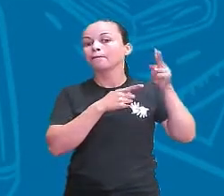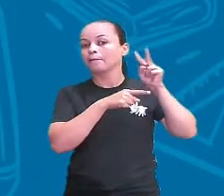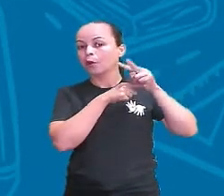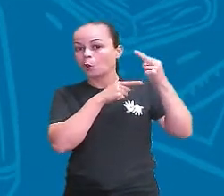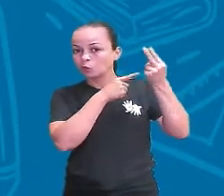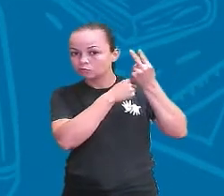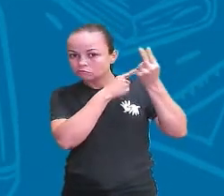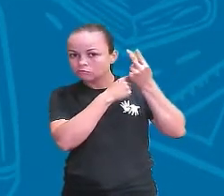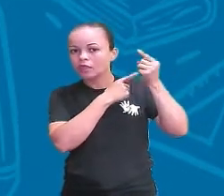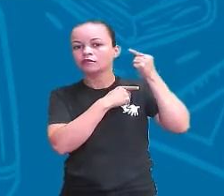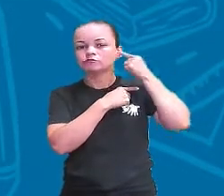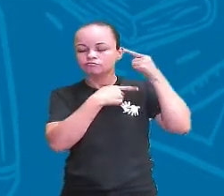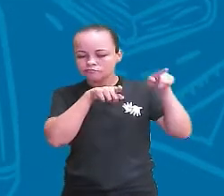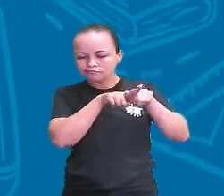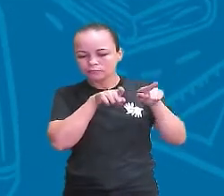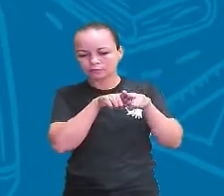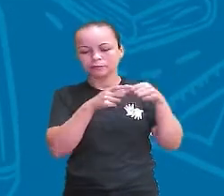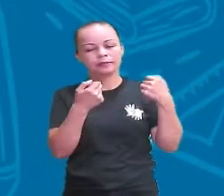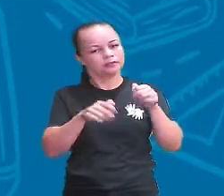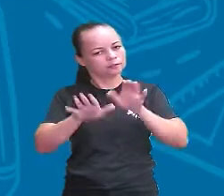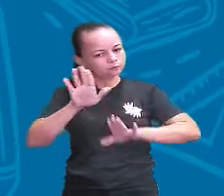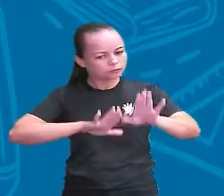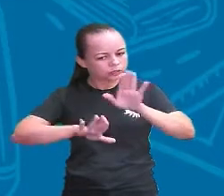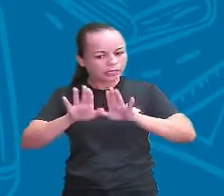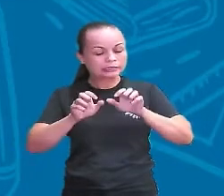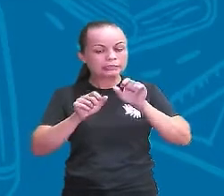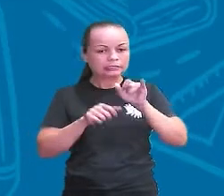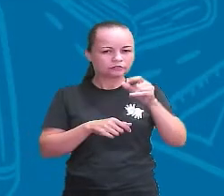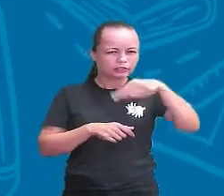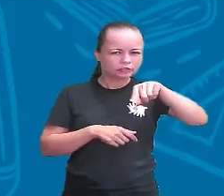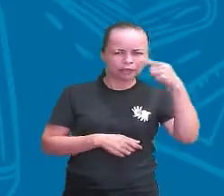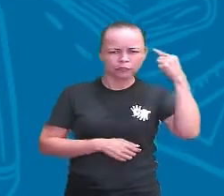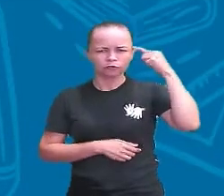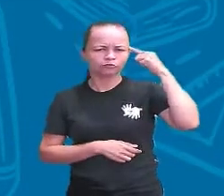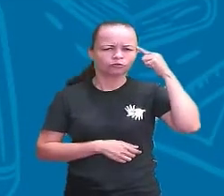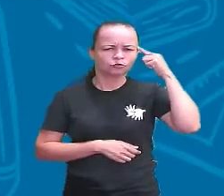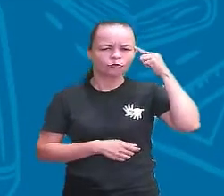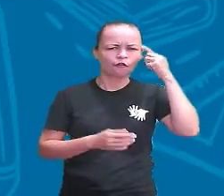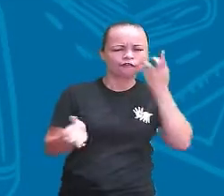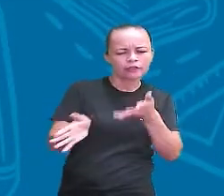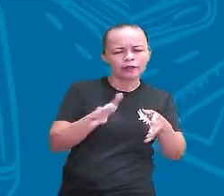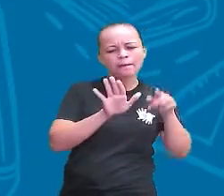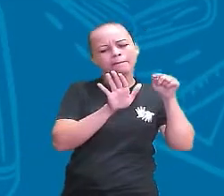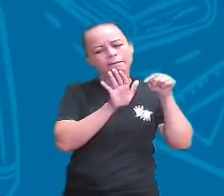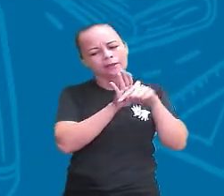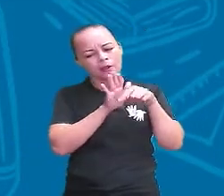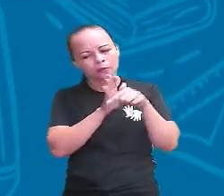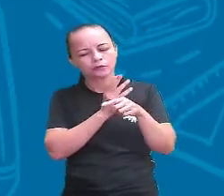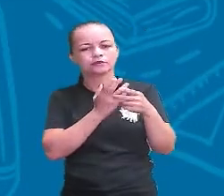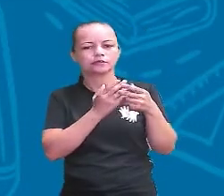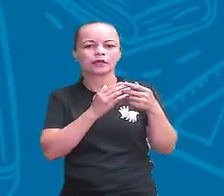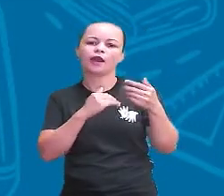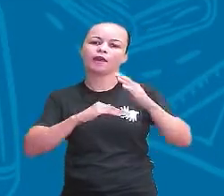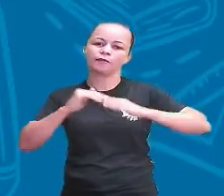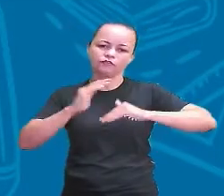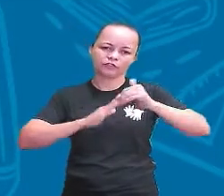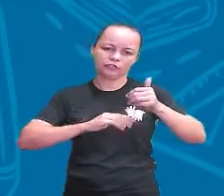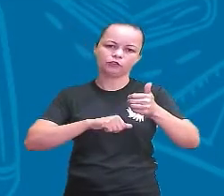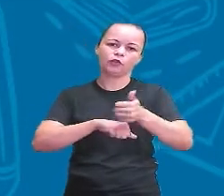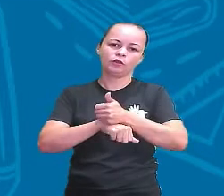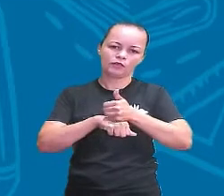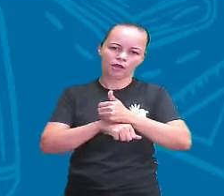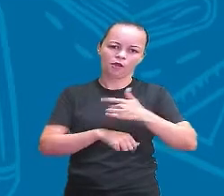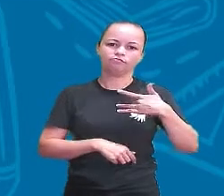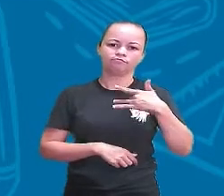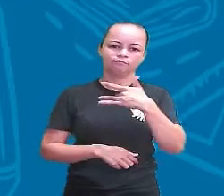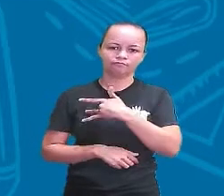precisa fazer, ter alguns cuidados. E se você tiver alguma dúvida, pode perguntar a um profissional da saúde. Tá certo,